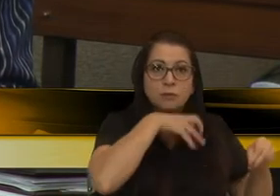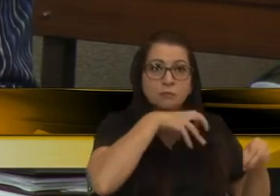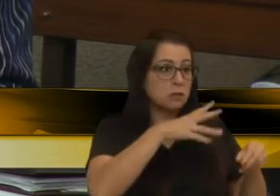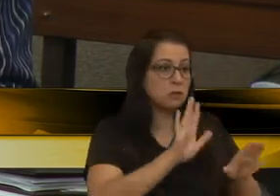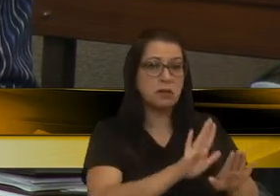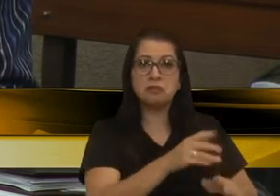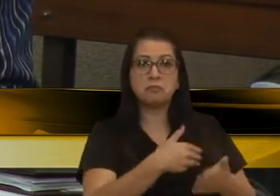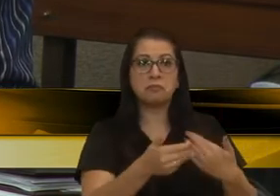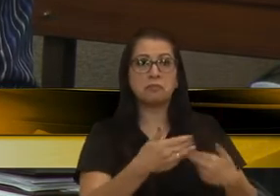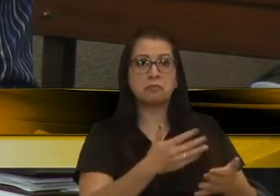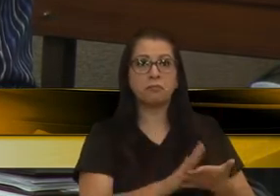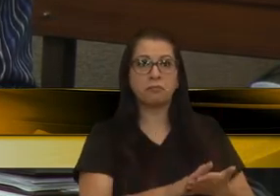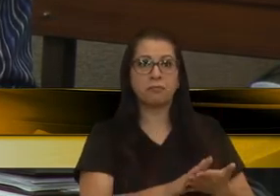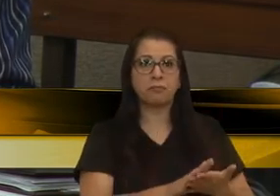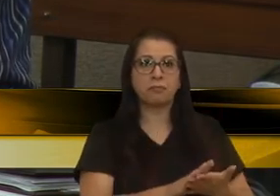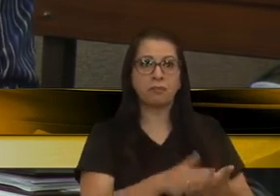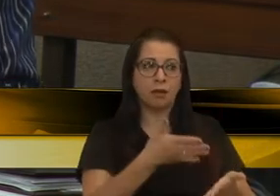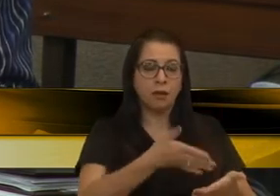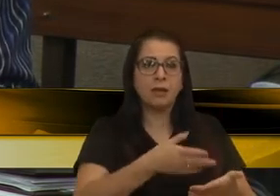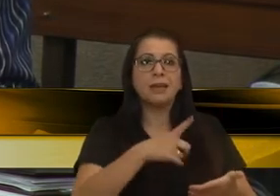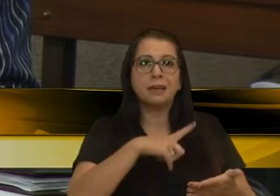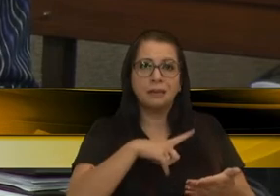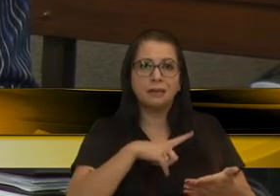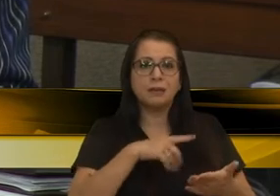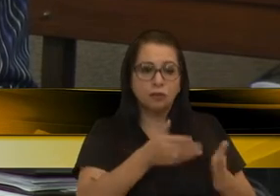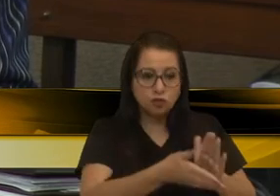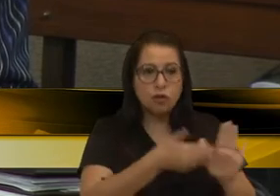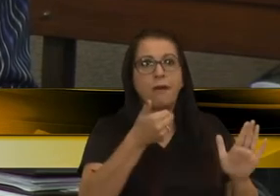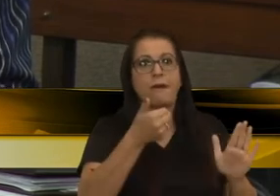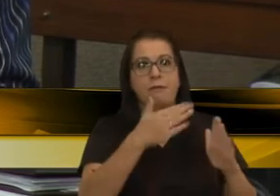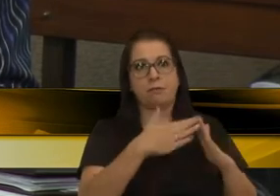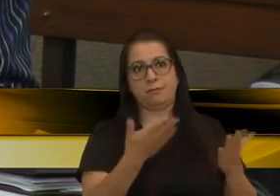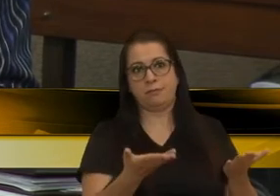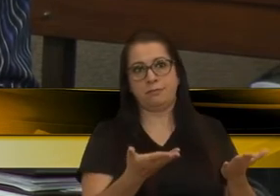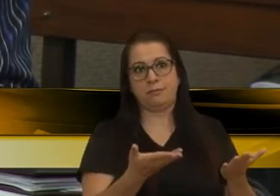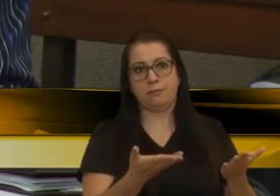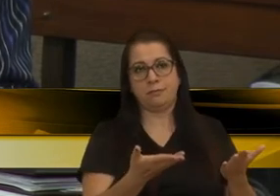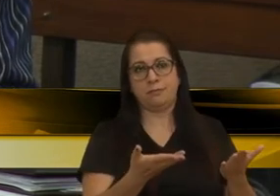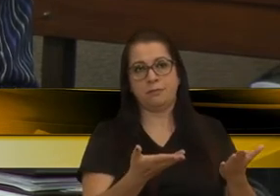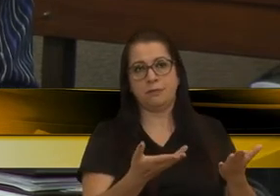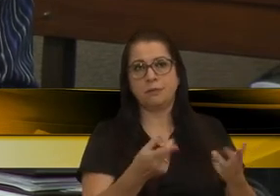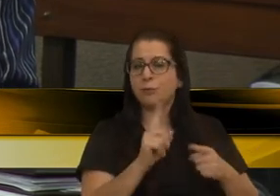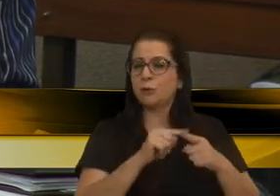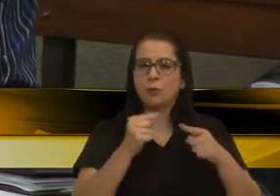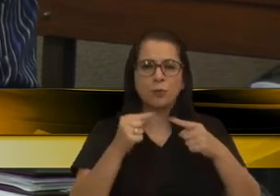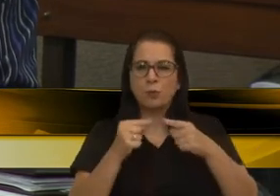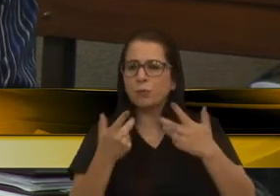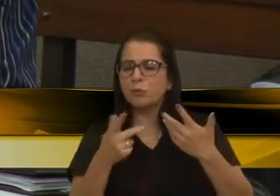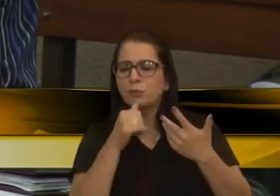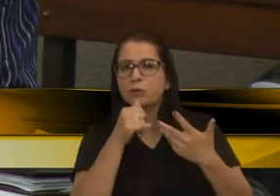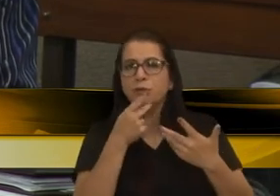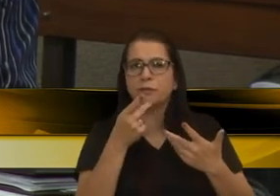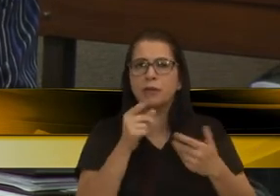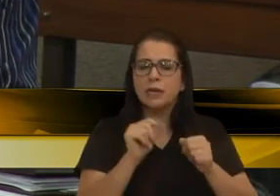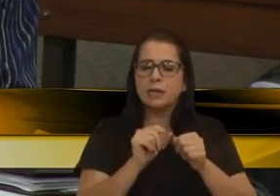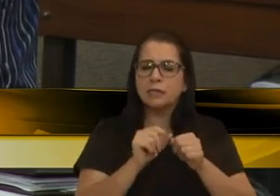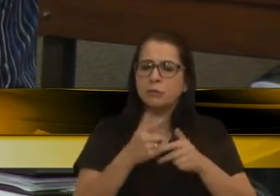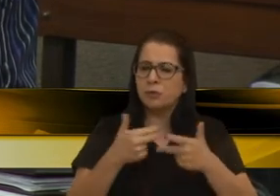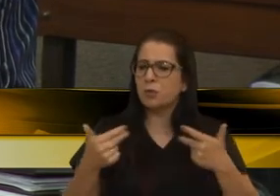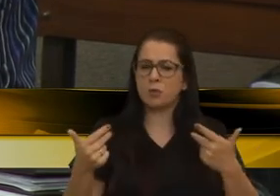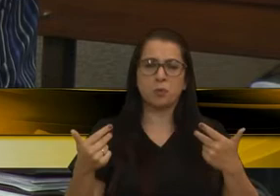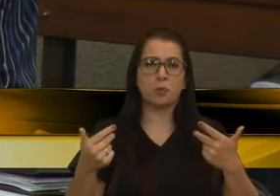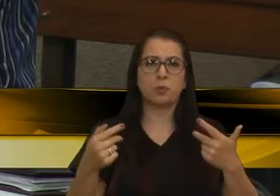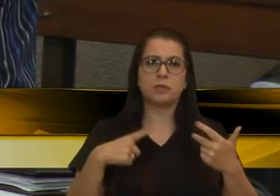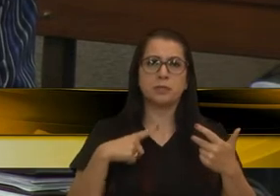isso. Ora, aí é que tem que remover mesmo. Quer dizer, é contraditória. Quando se quer fazer alguma